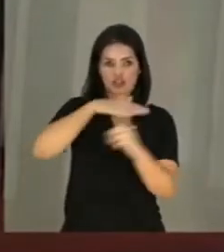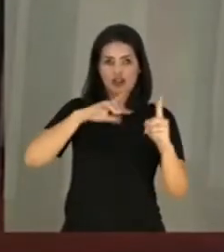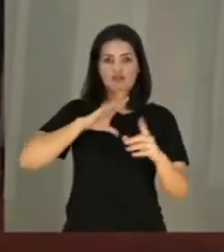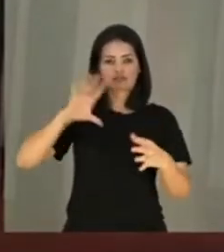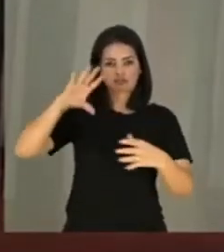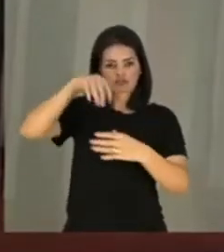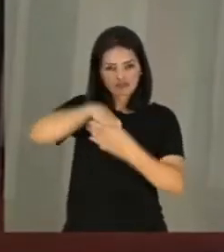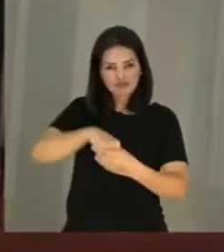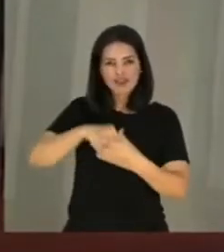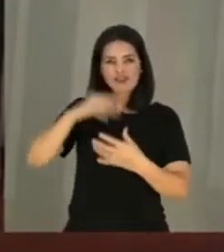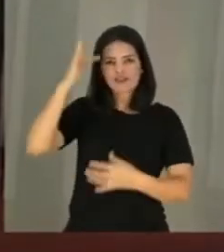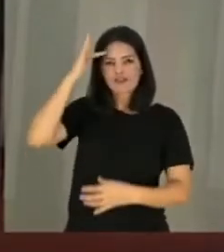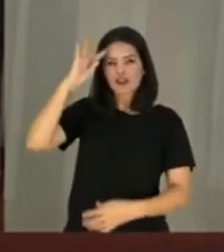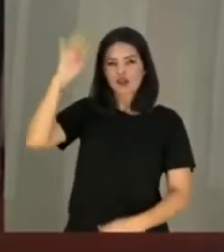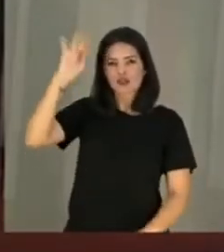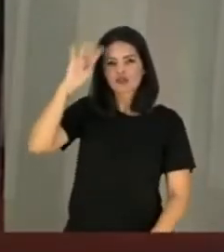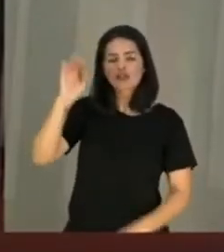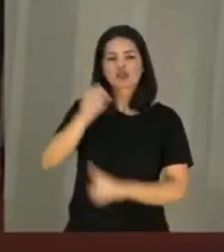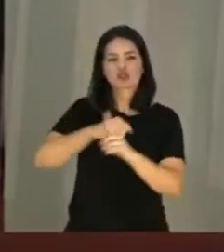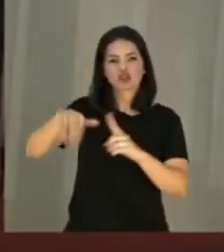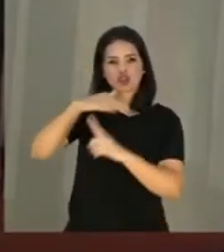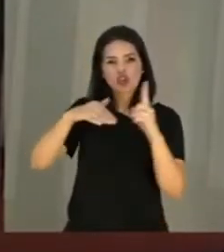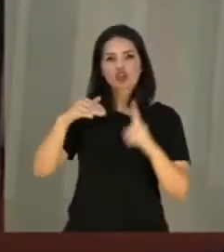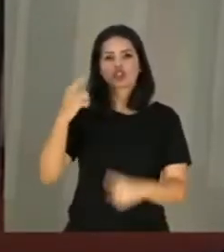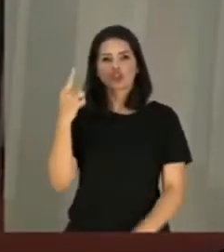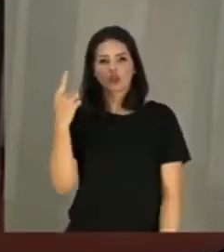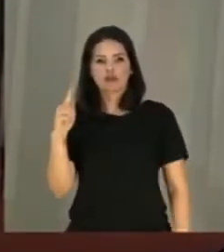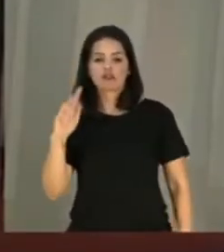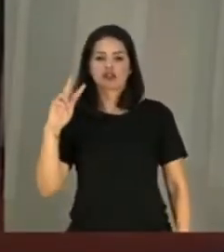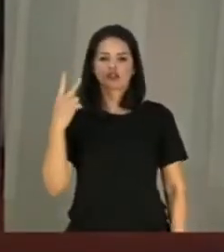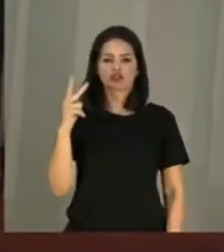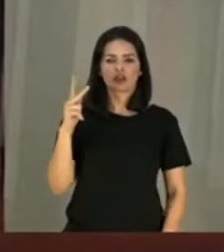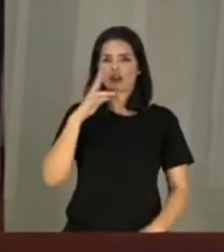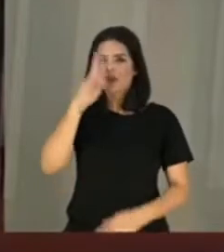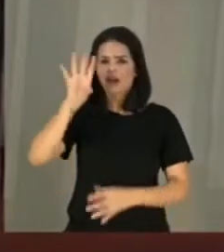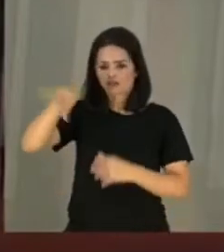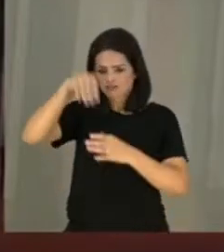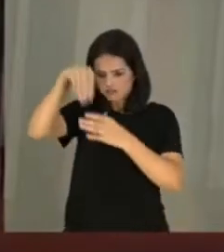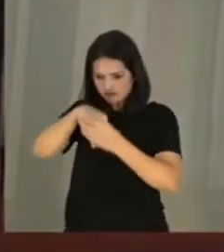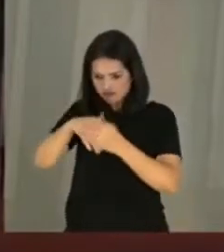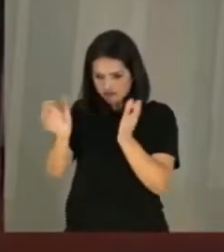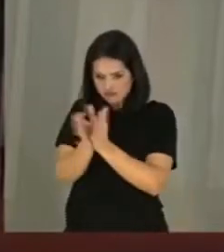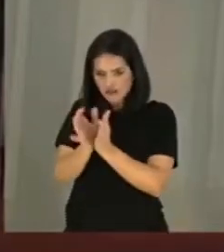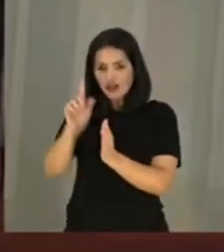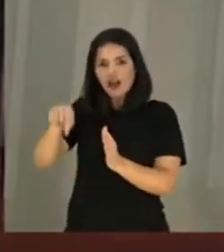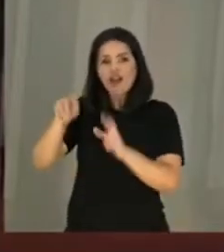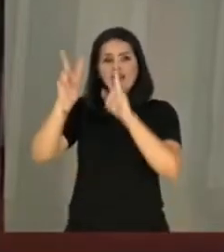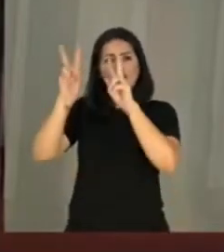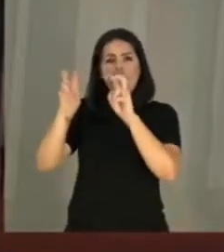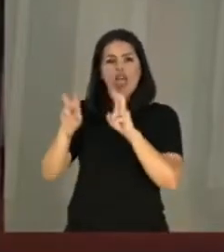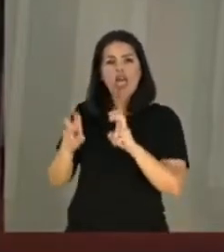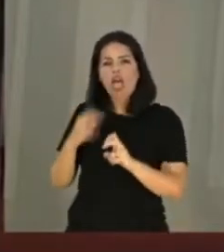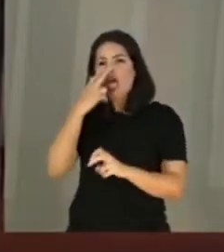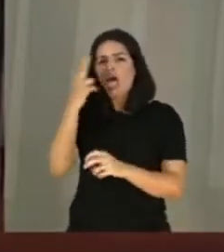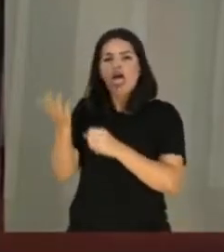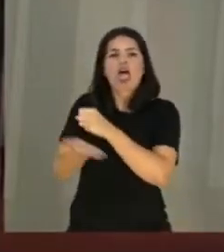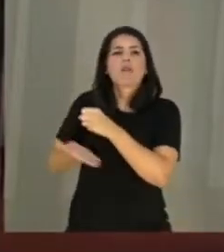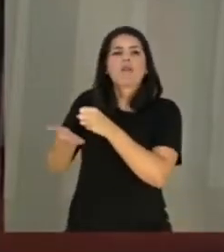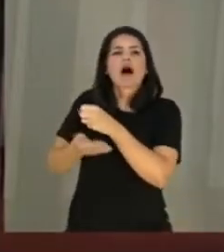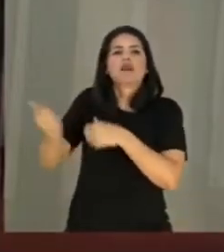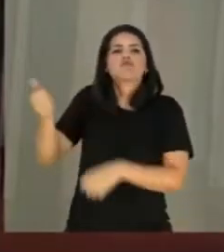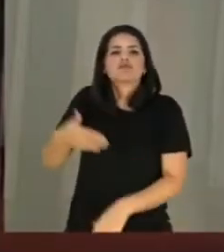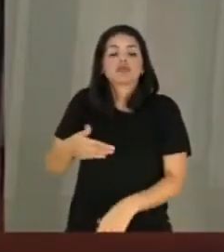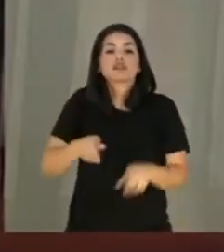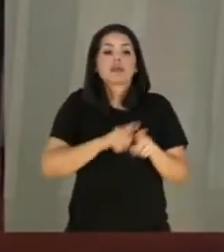filosofia, geografia, história e sociologia, no que tem sido considerado um vácuo de temas superficiais e midiáticos, das